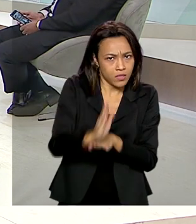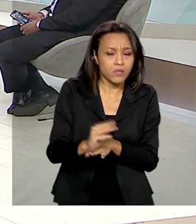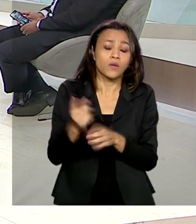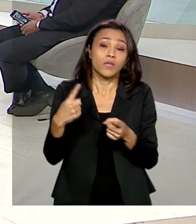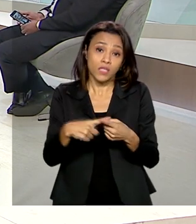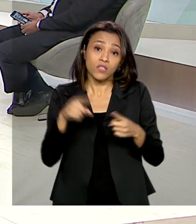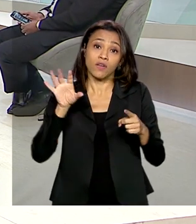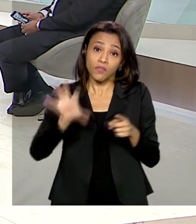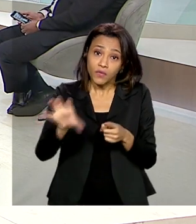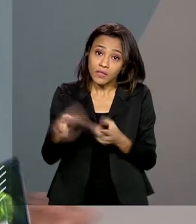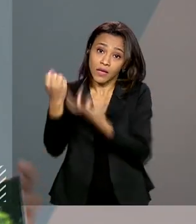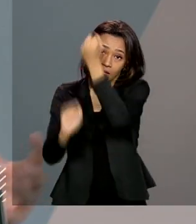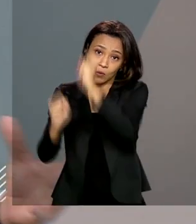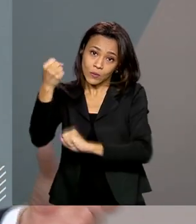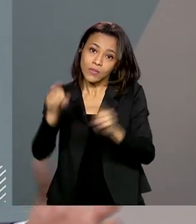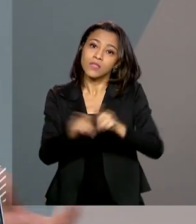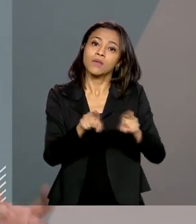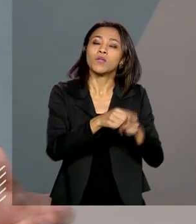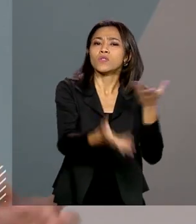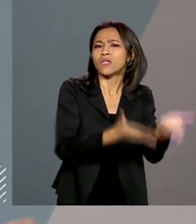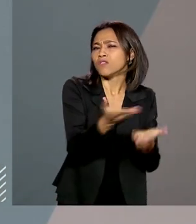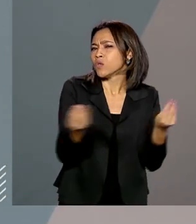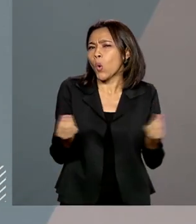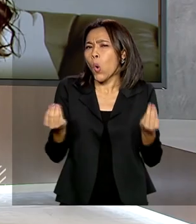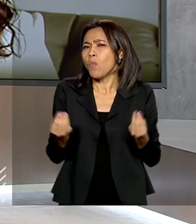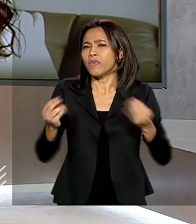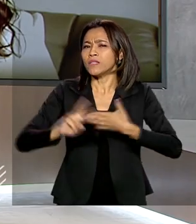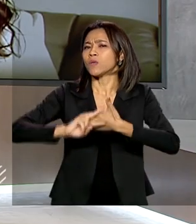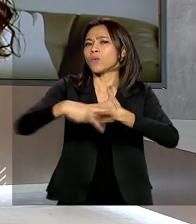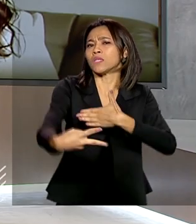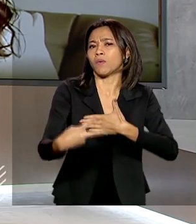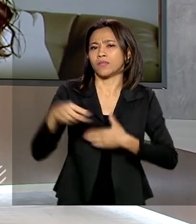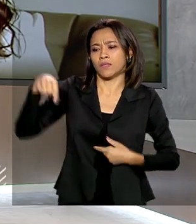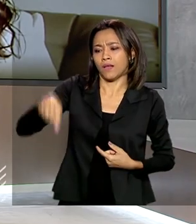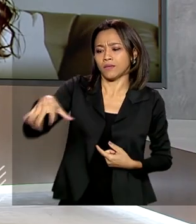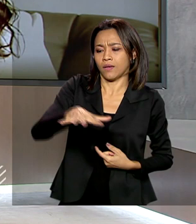serviços. Como é que vai ser o impacto em cada uma dessas áreas?